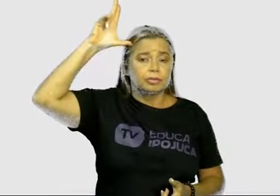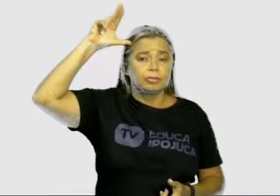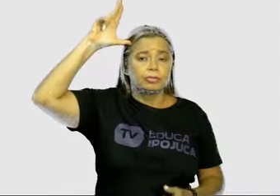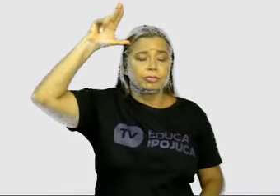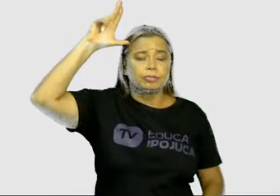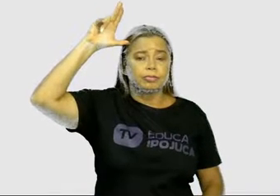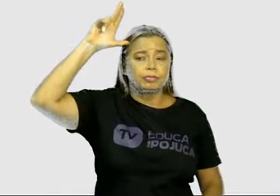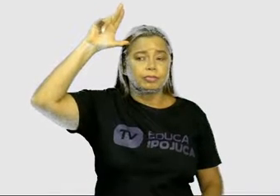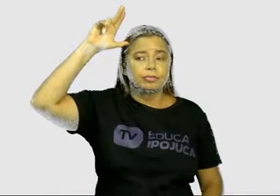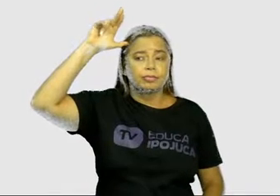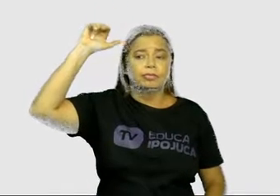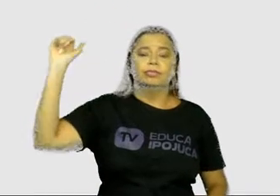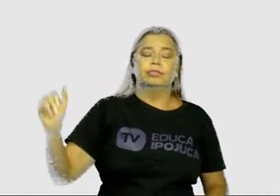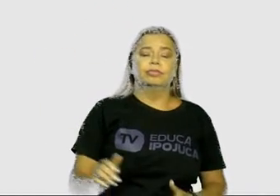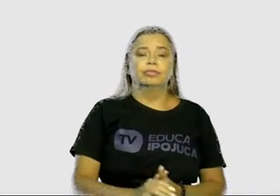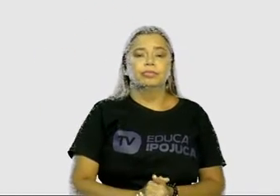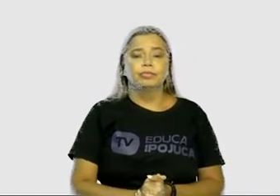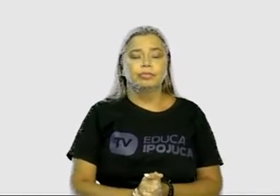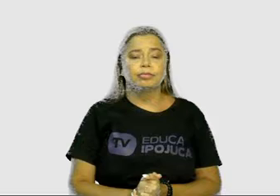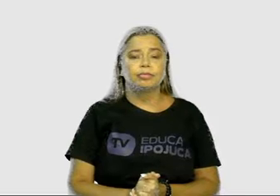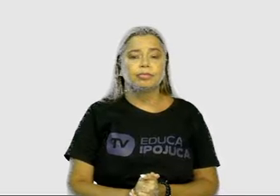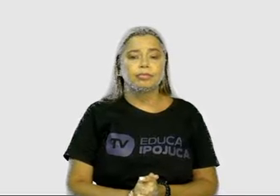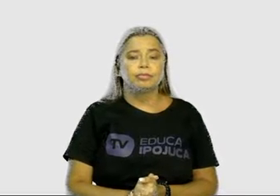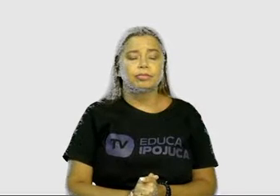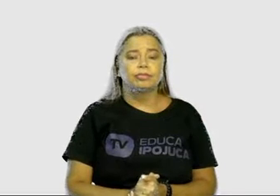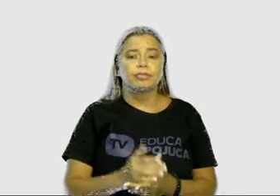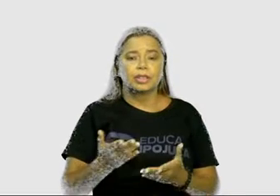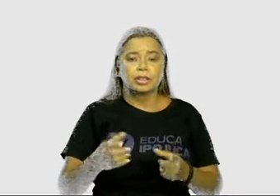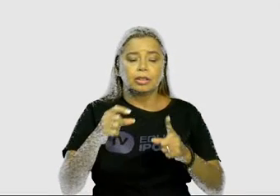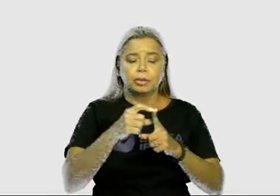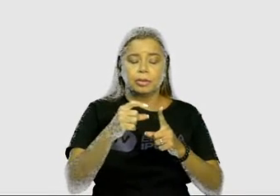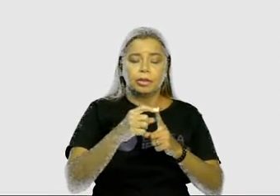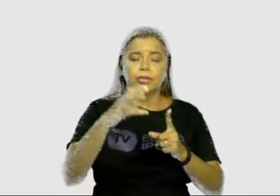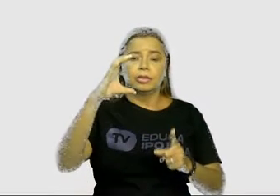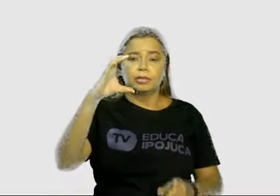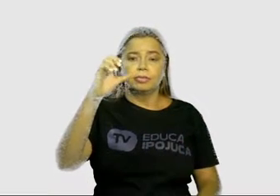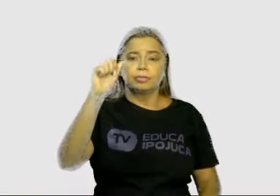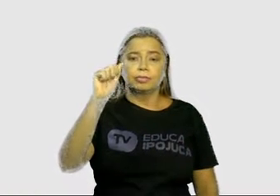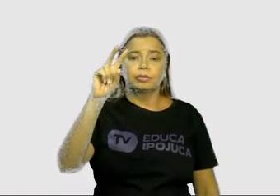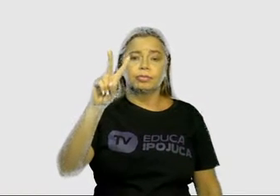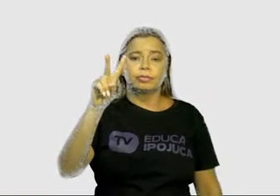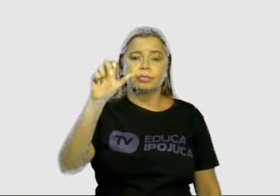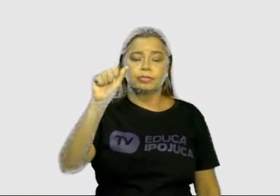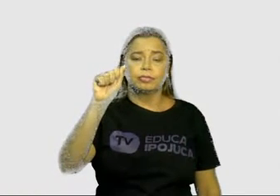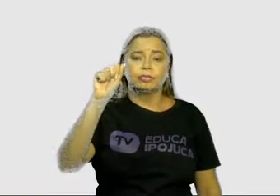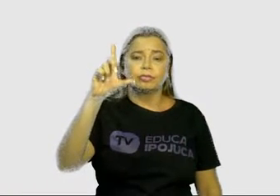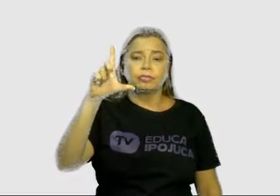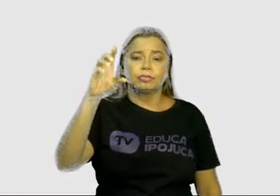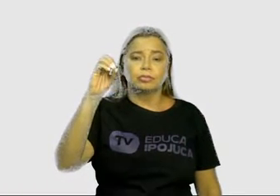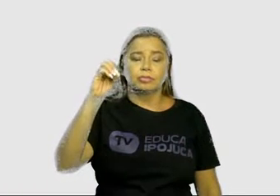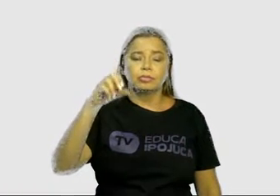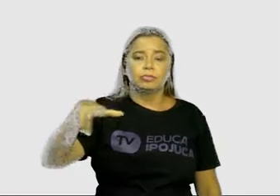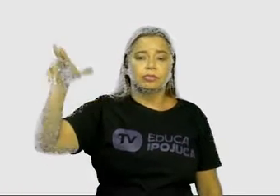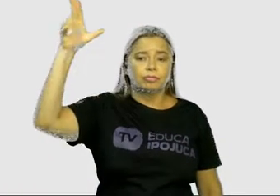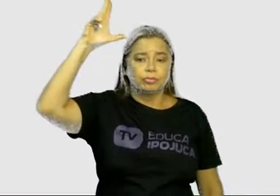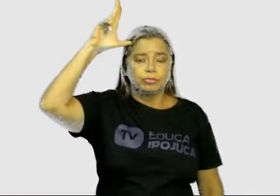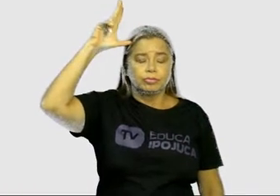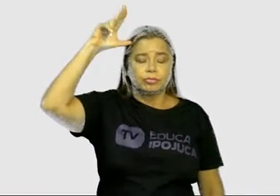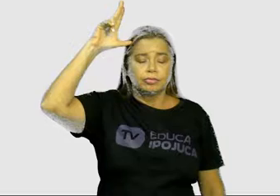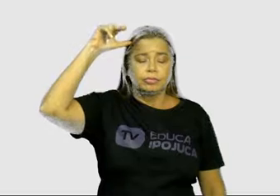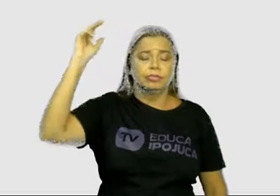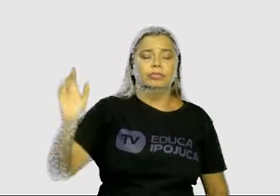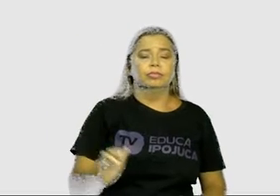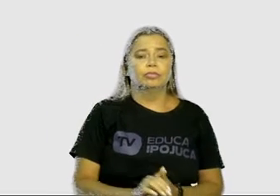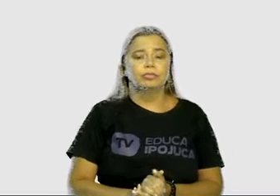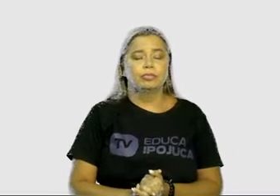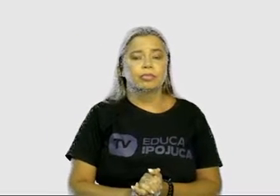C, vá, ló. O, portanto, a palavra é cavalo. Logo, nós temos o